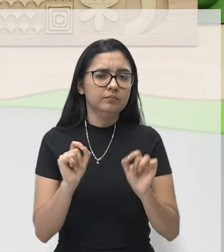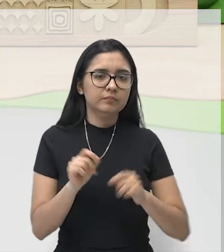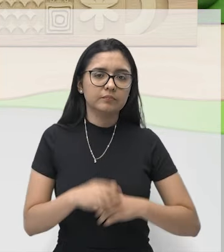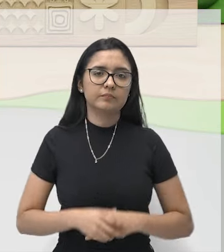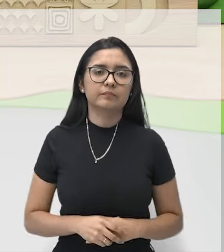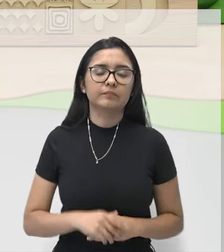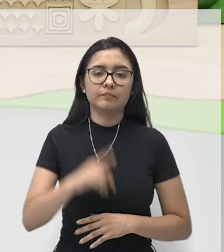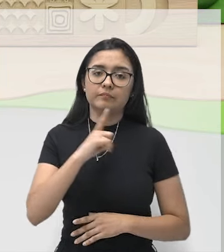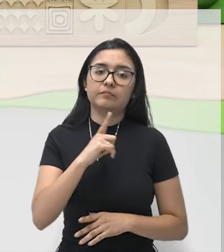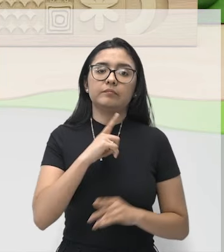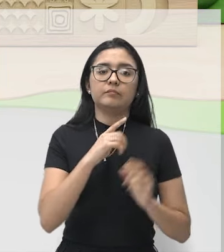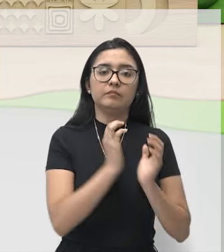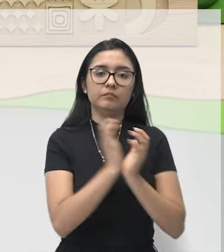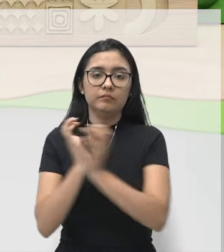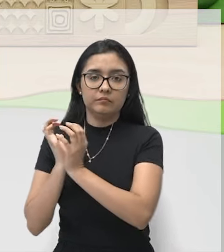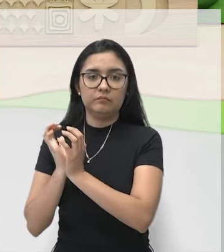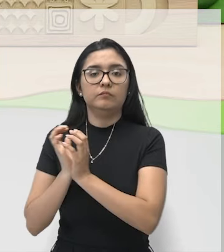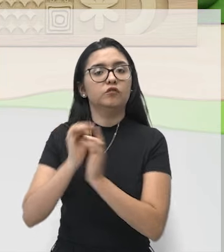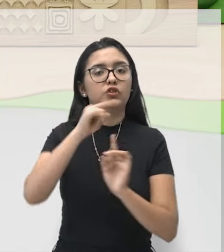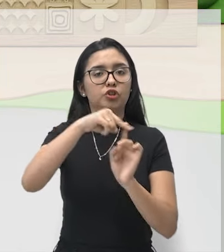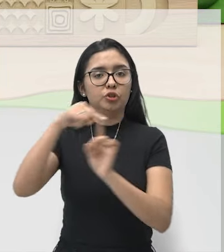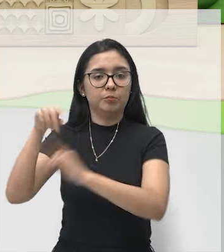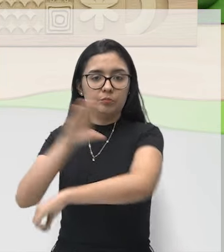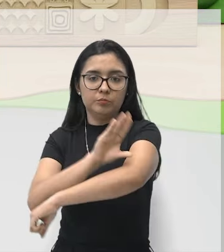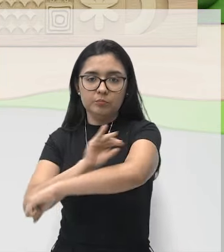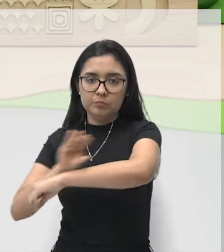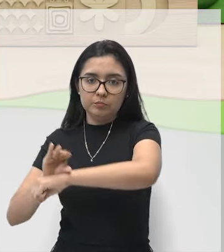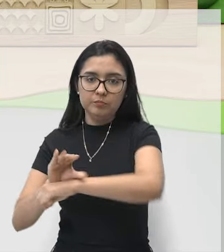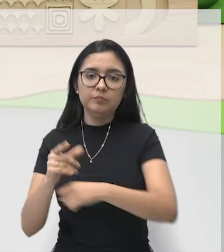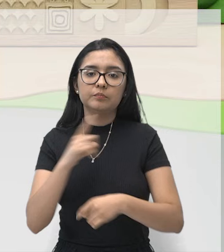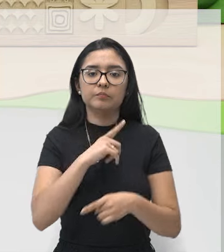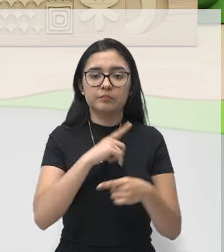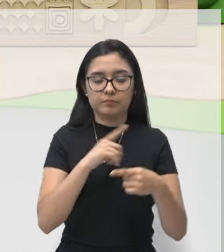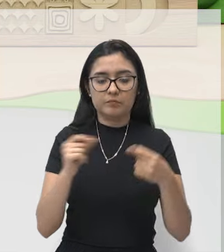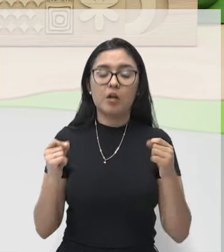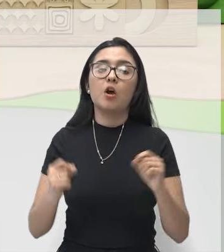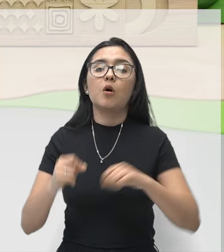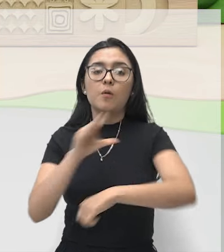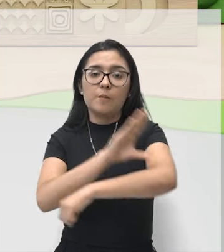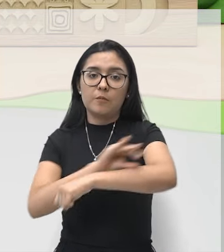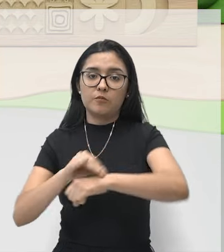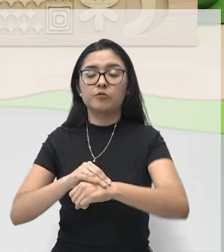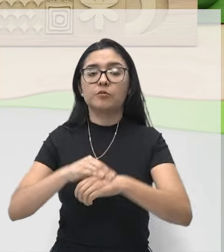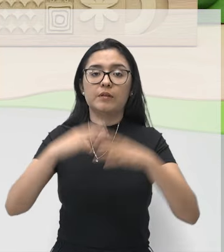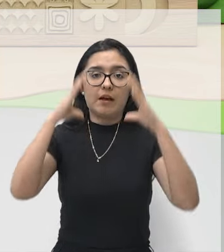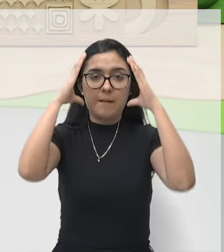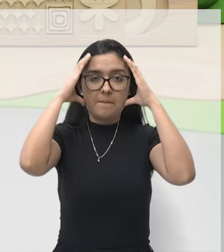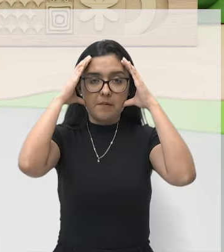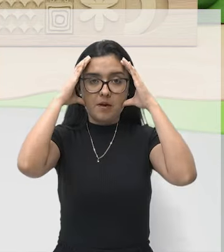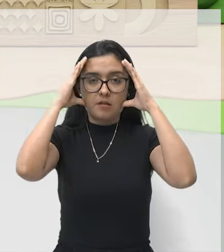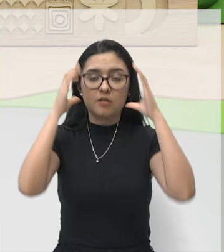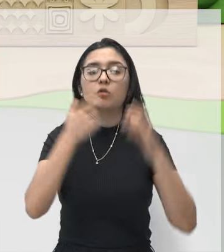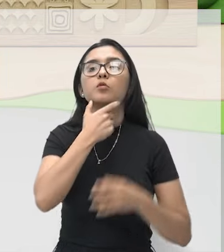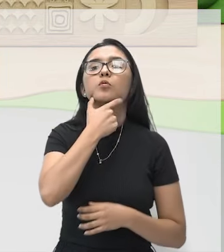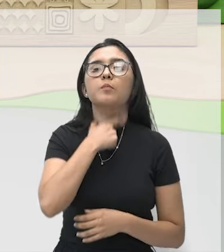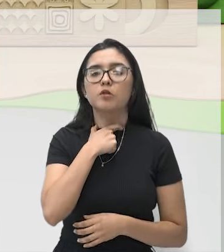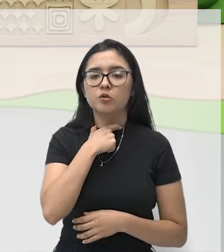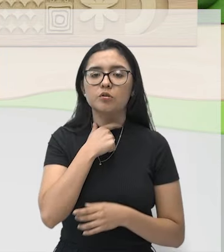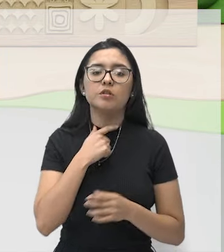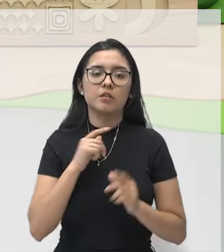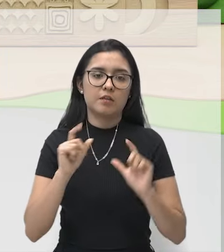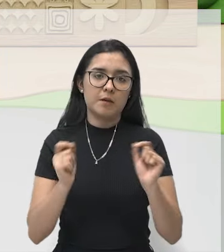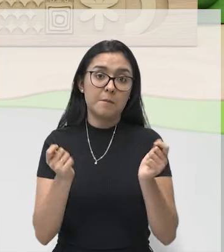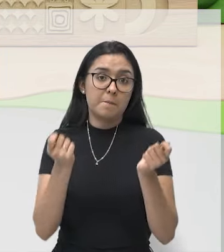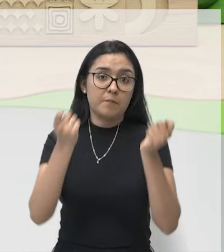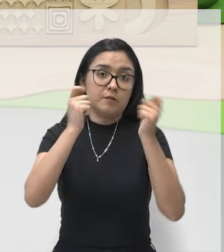Se fez uma divisão. Então, nós vamos ter os músculos da cabeça e do pescoço, né? Que nos permite